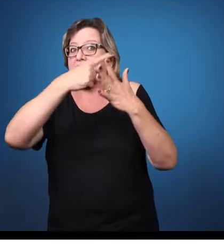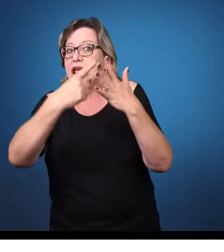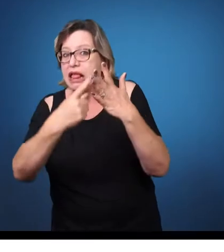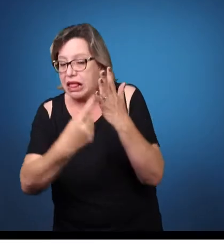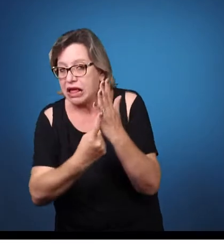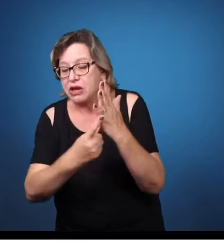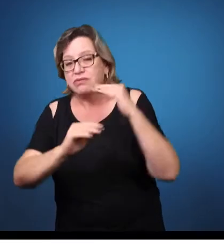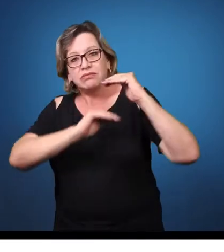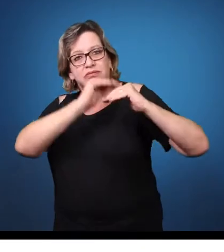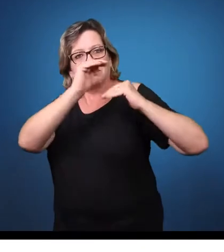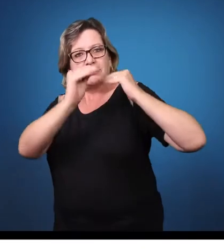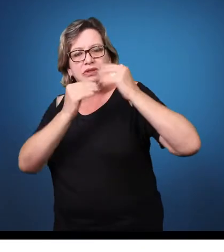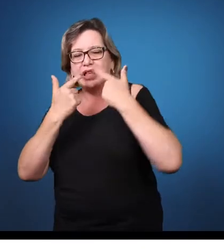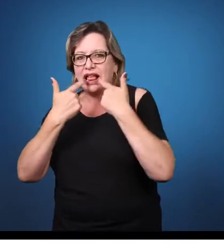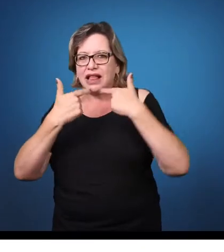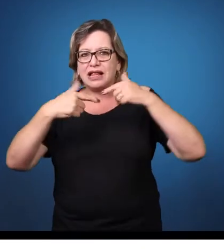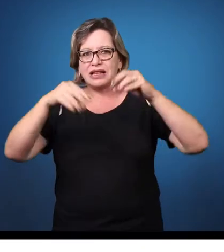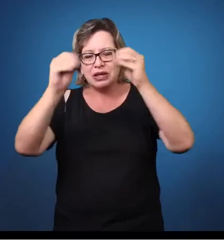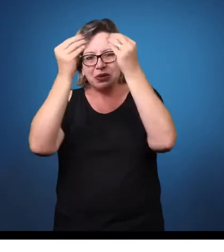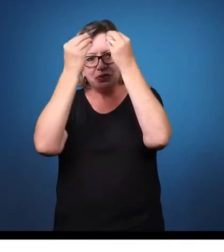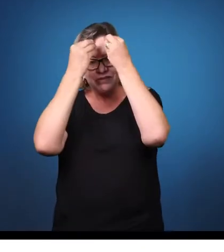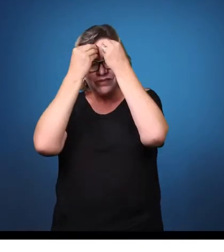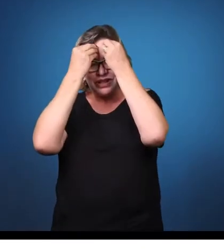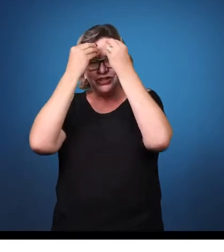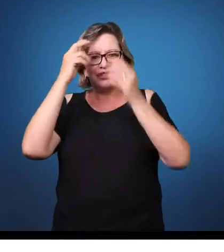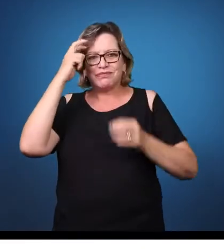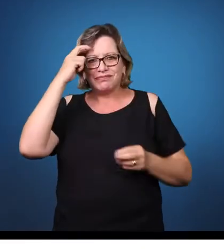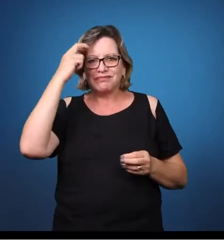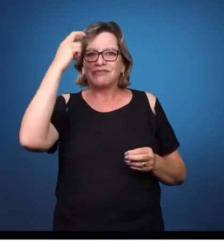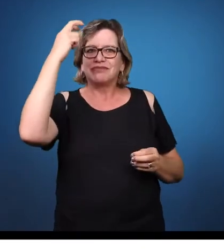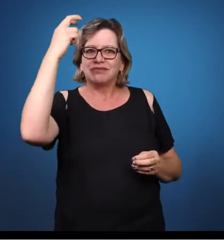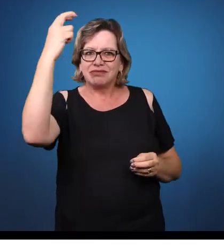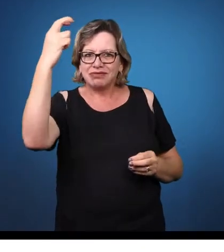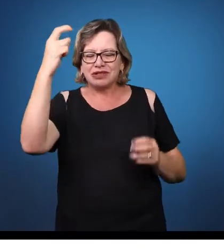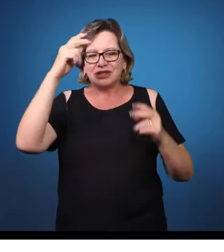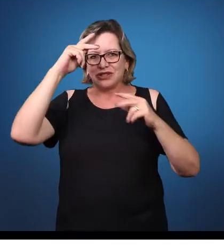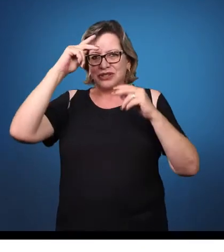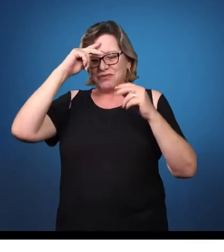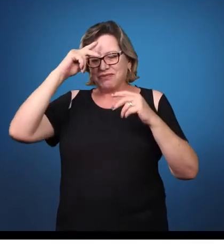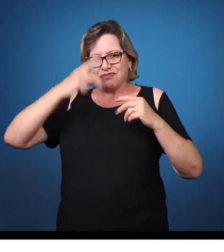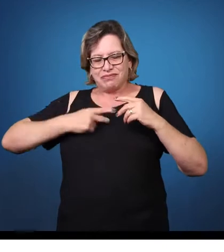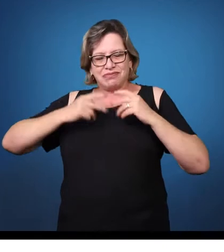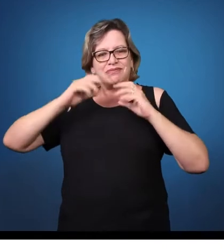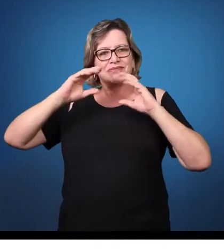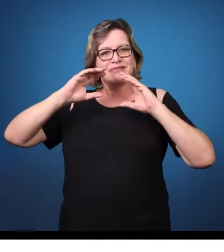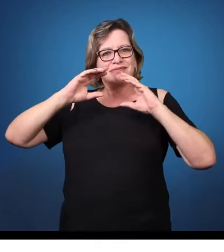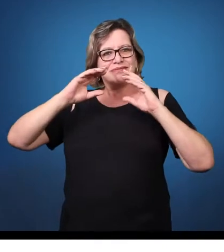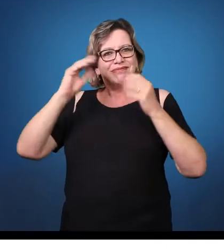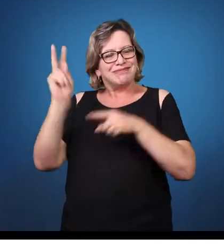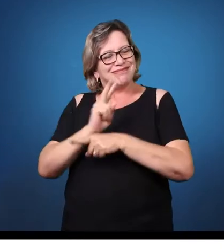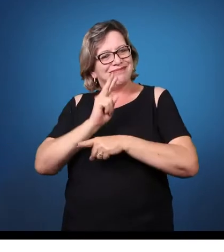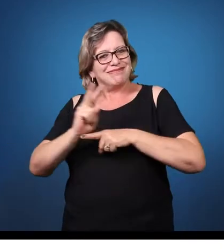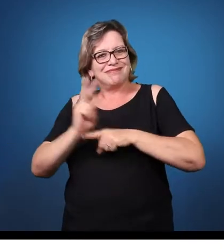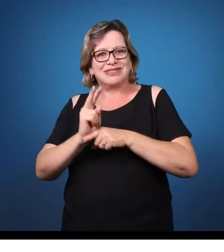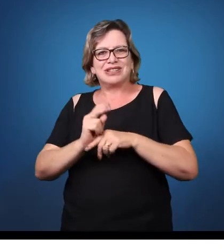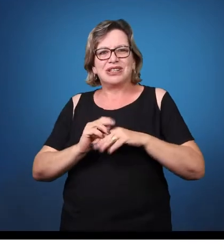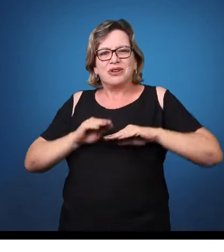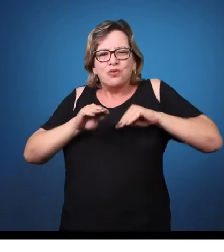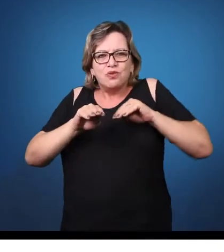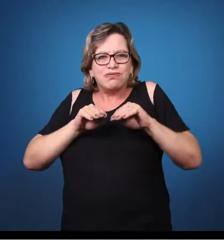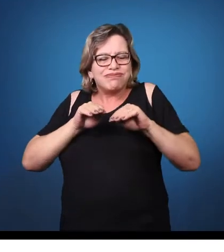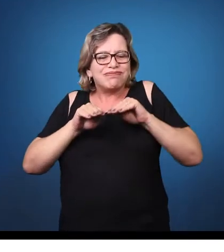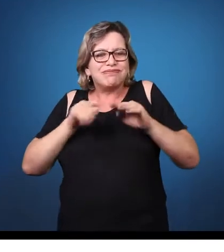linguagem, a cognição, autos cuidados, o comportamento motor dessa criança, a